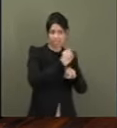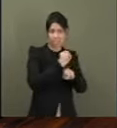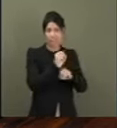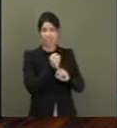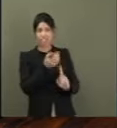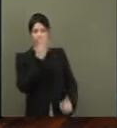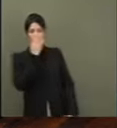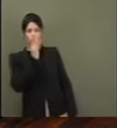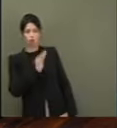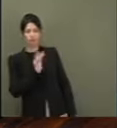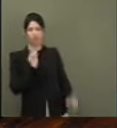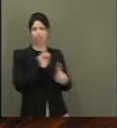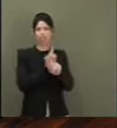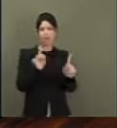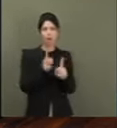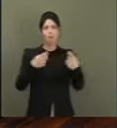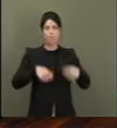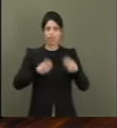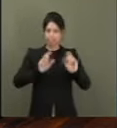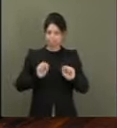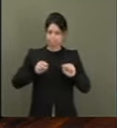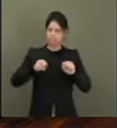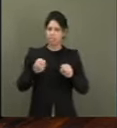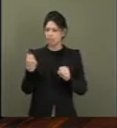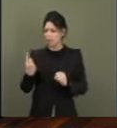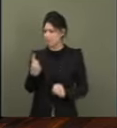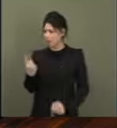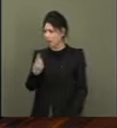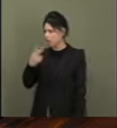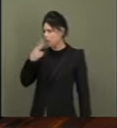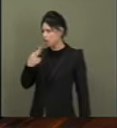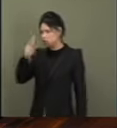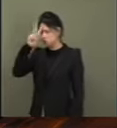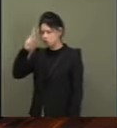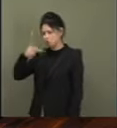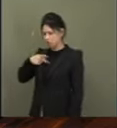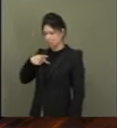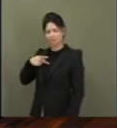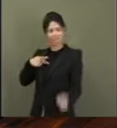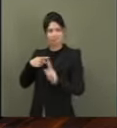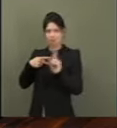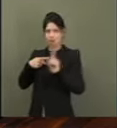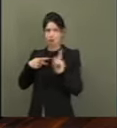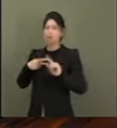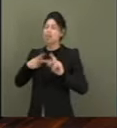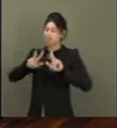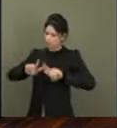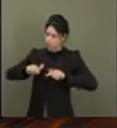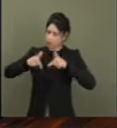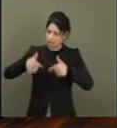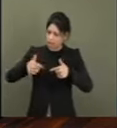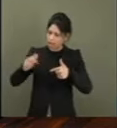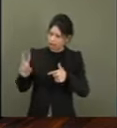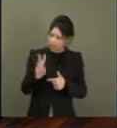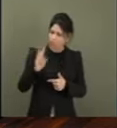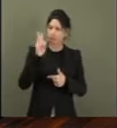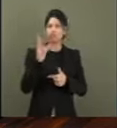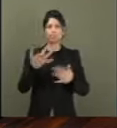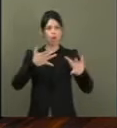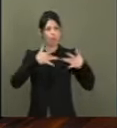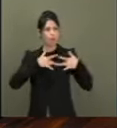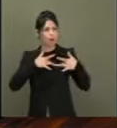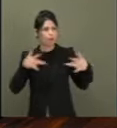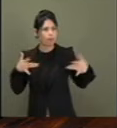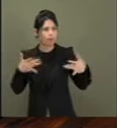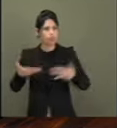cruel, não pode ser individualista. Que prevaleça a solidariedade, que prevaleça o amor. A